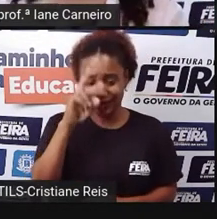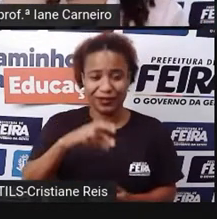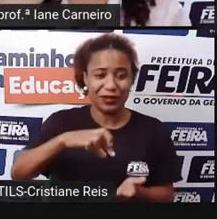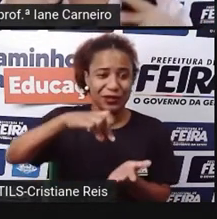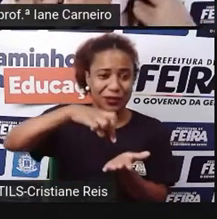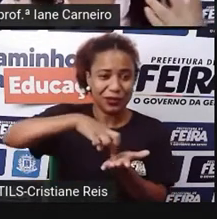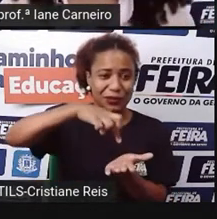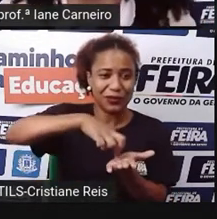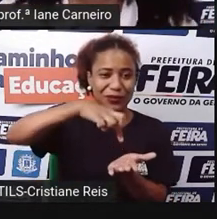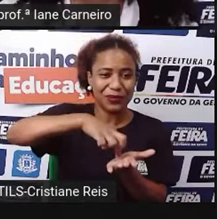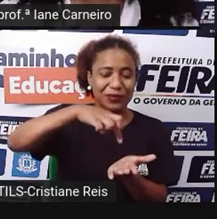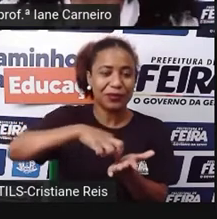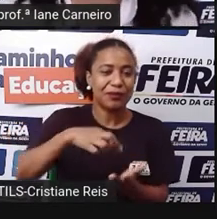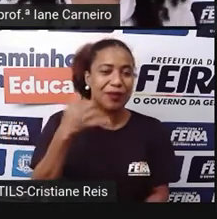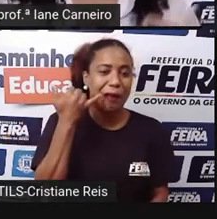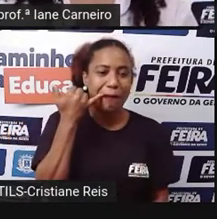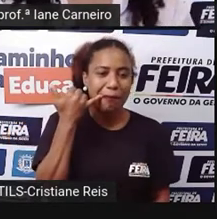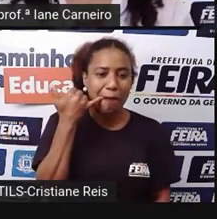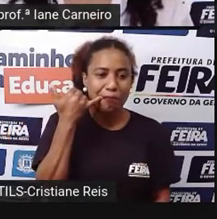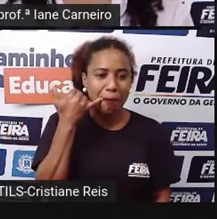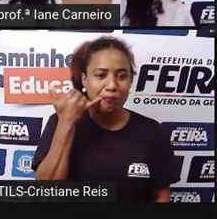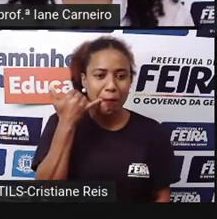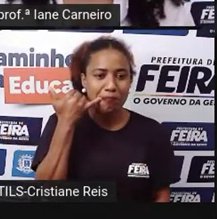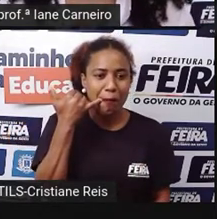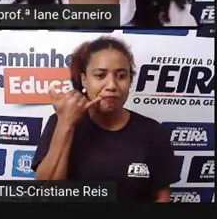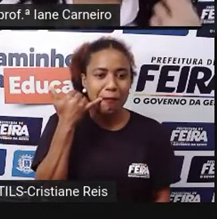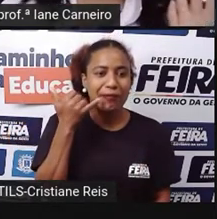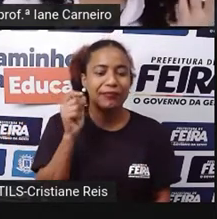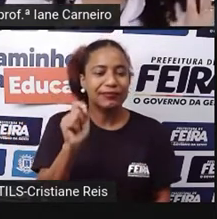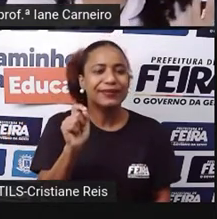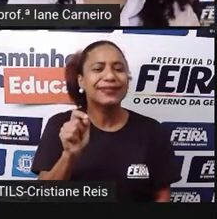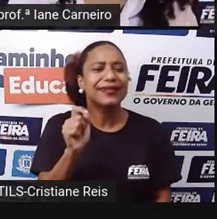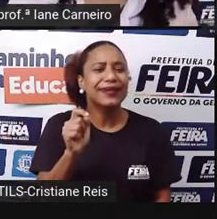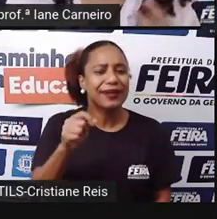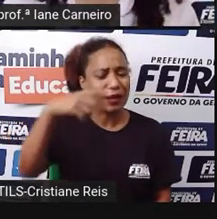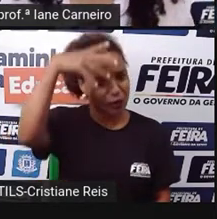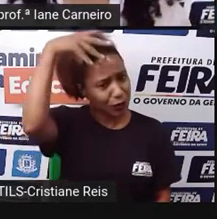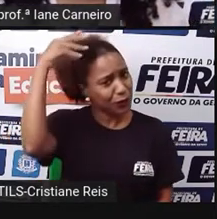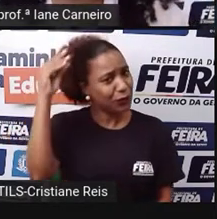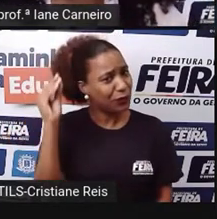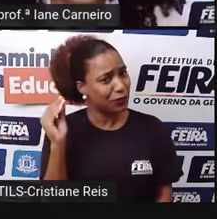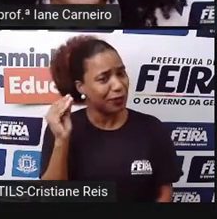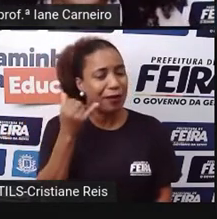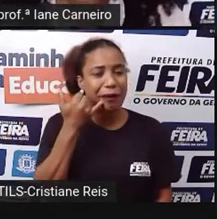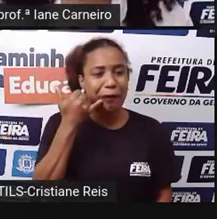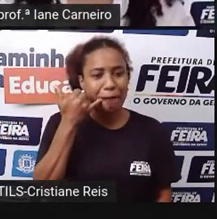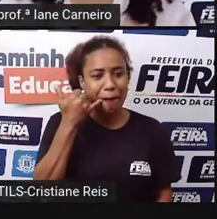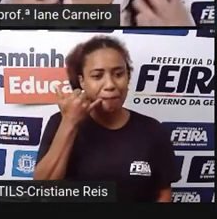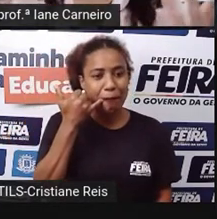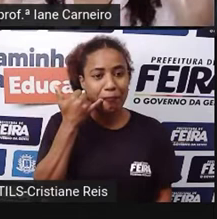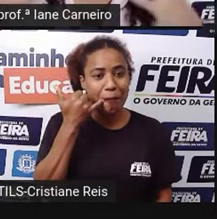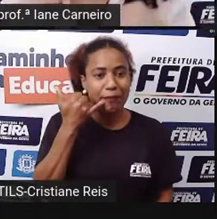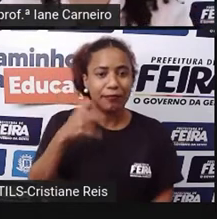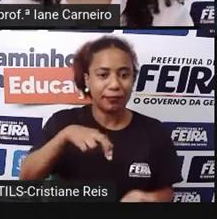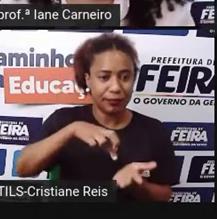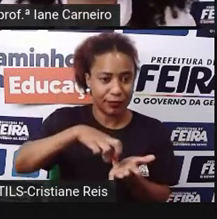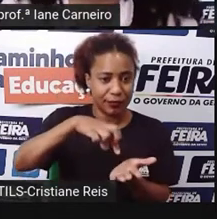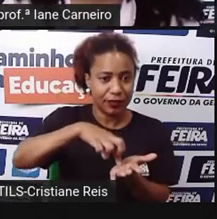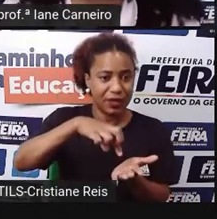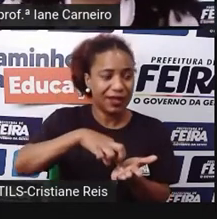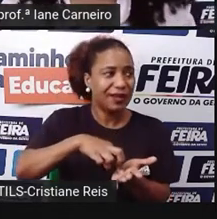E quem é esse Saci Pererê? Quem é ele? Conta a lenda que ele vive nas matas